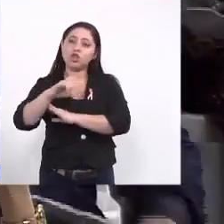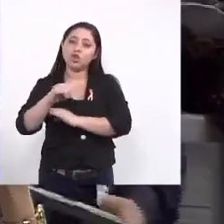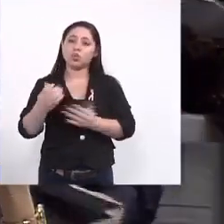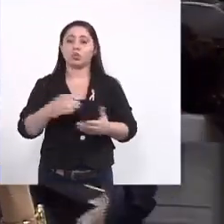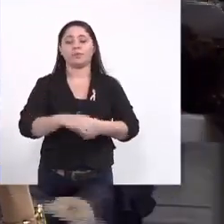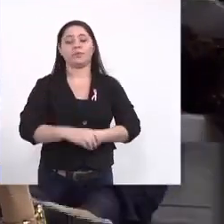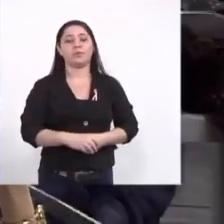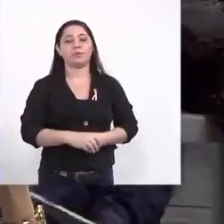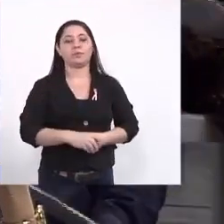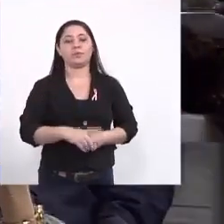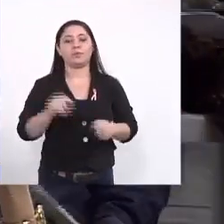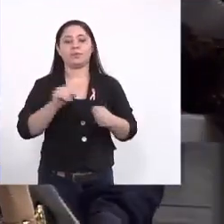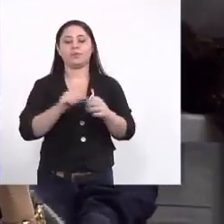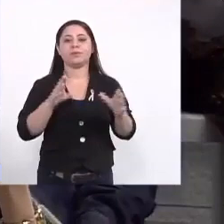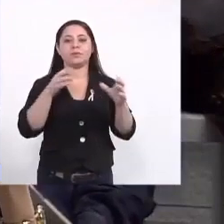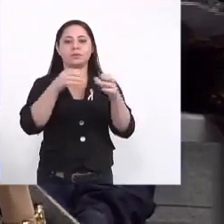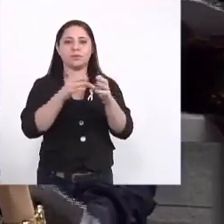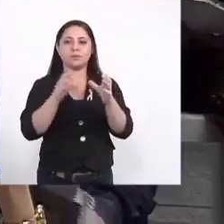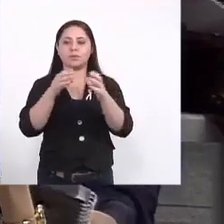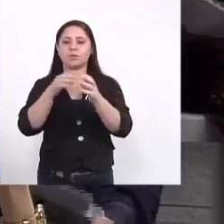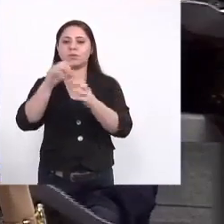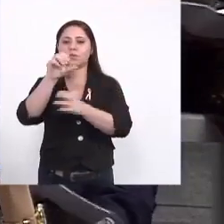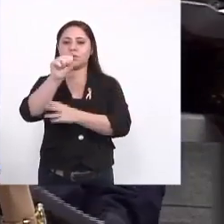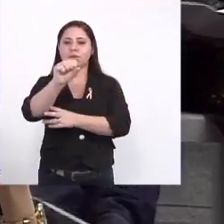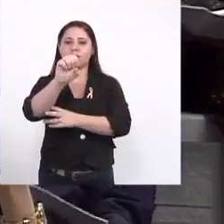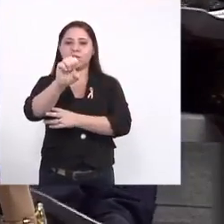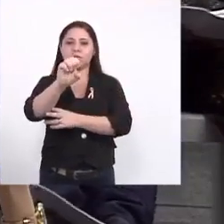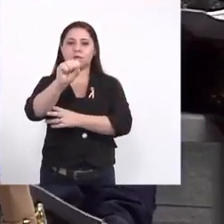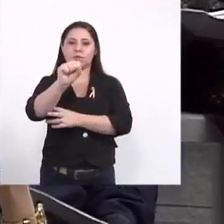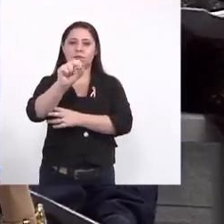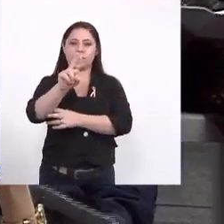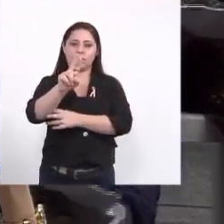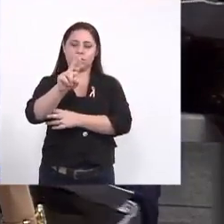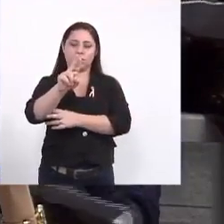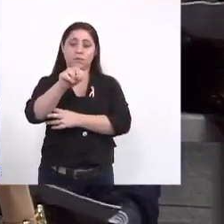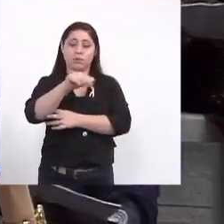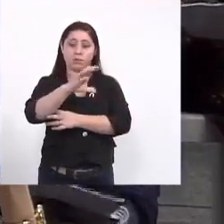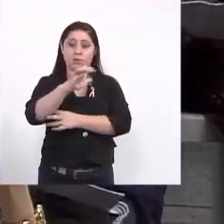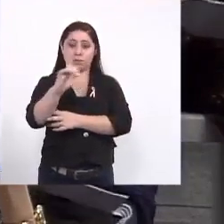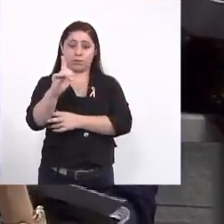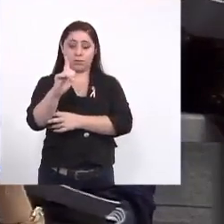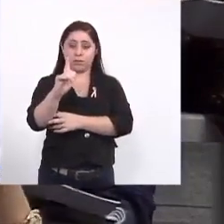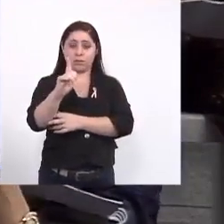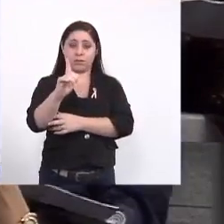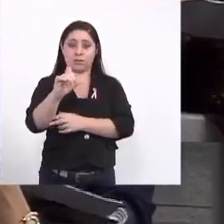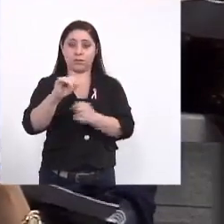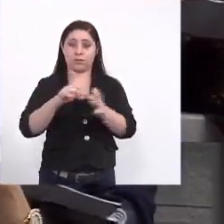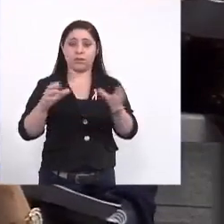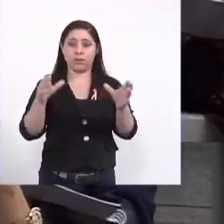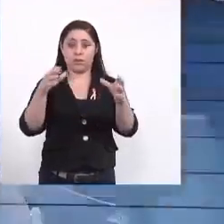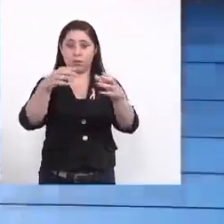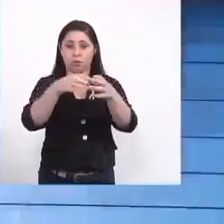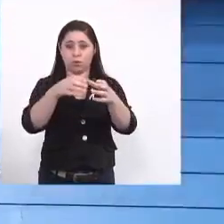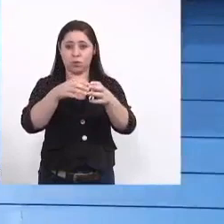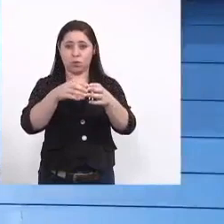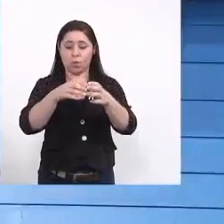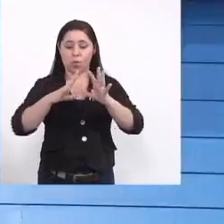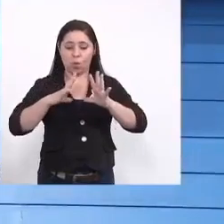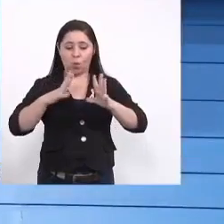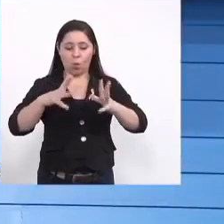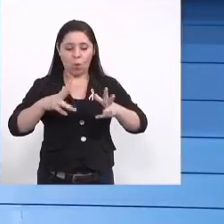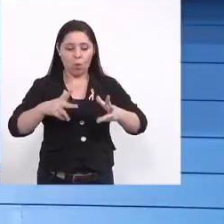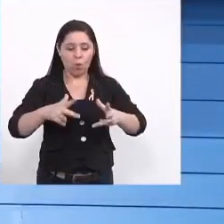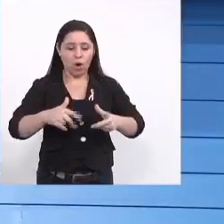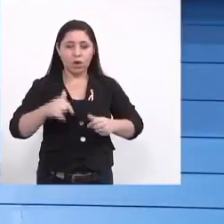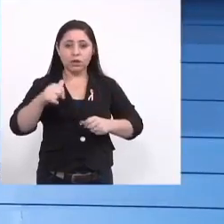nós vamos fazer em conjunto com a cesal de de campo grande um mutirão de limpeza aqui